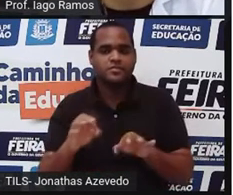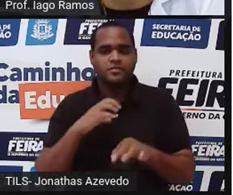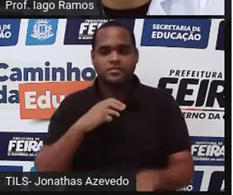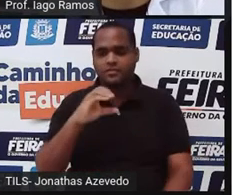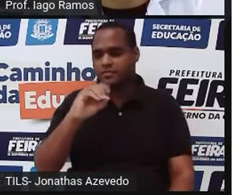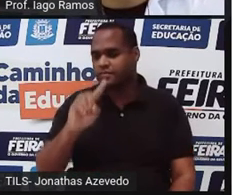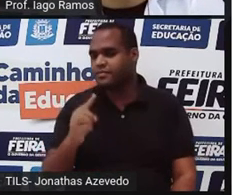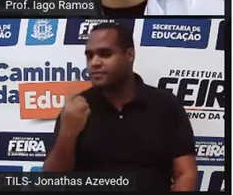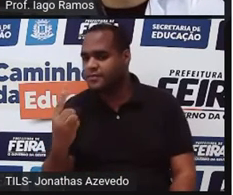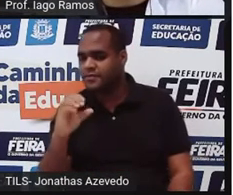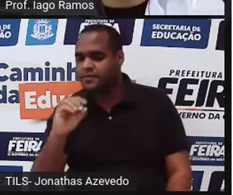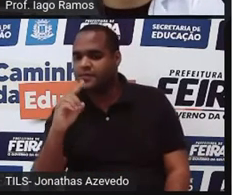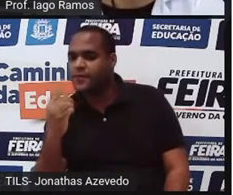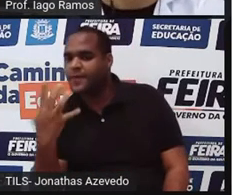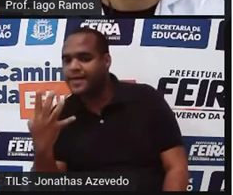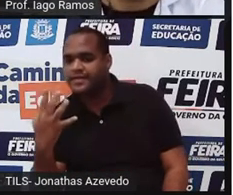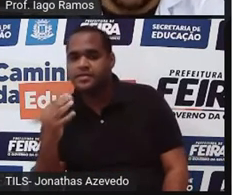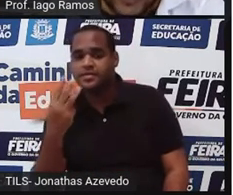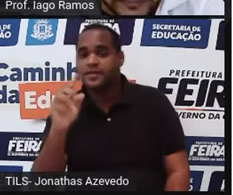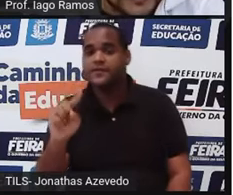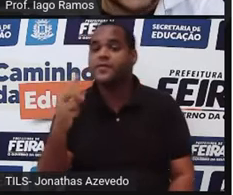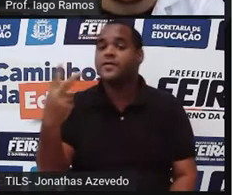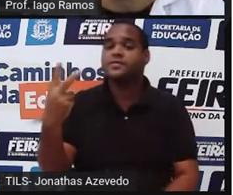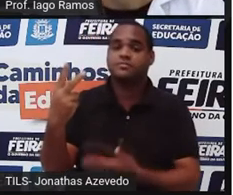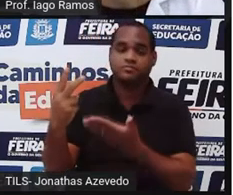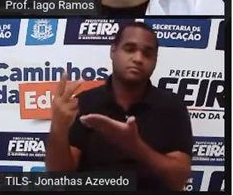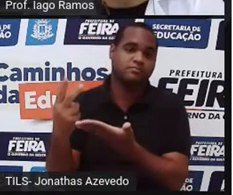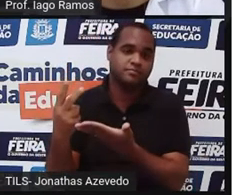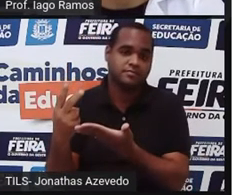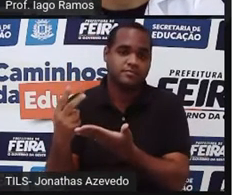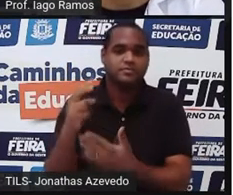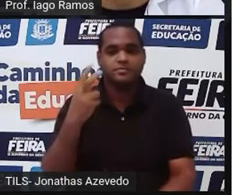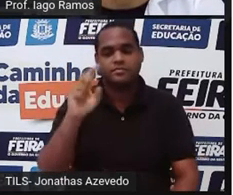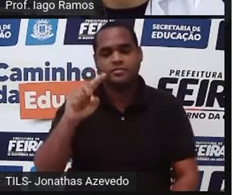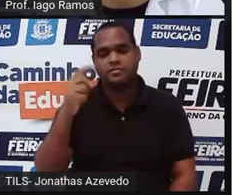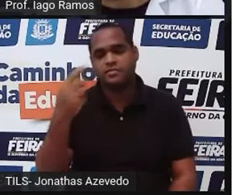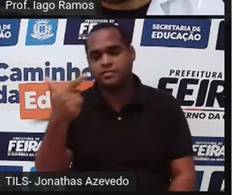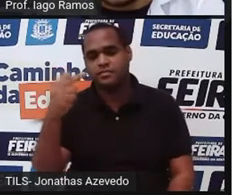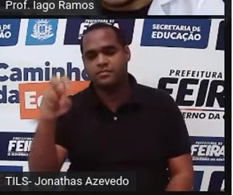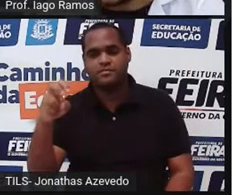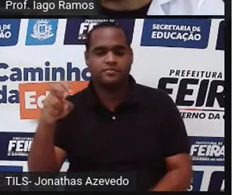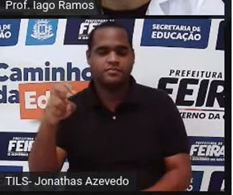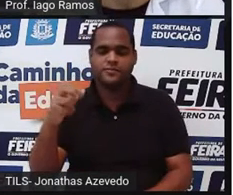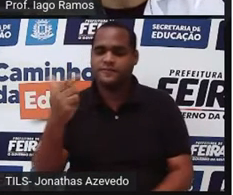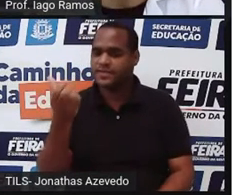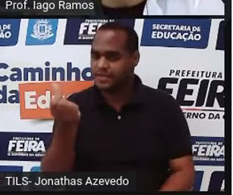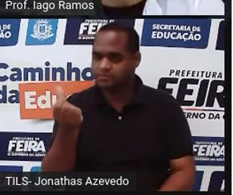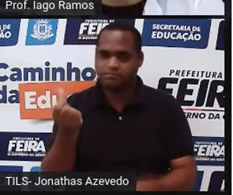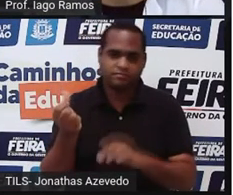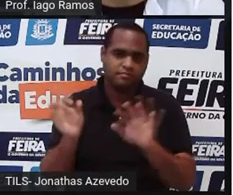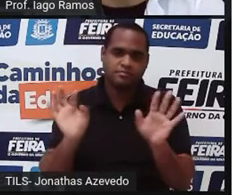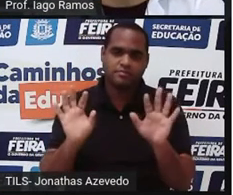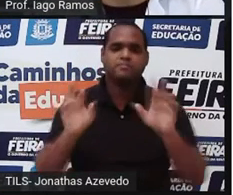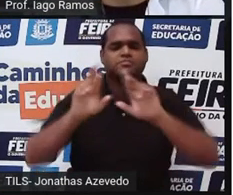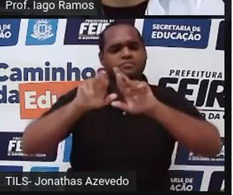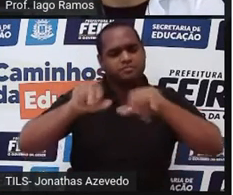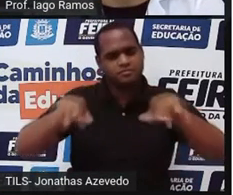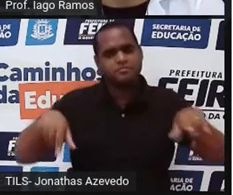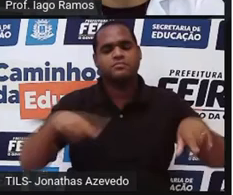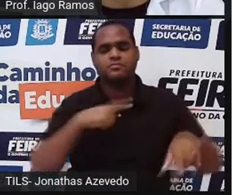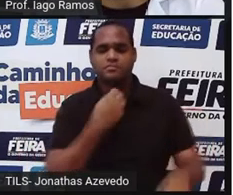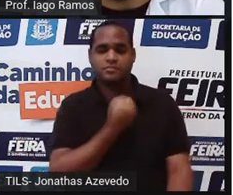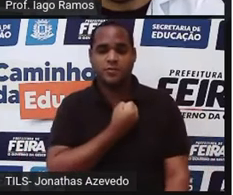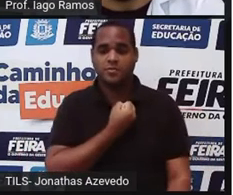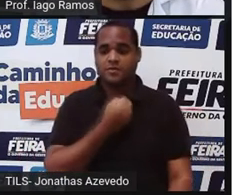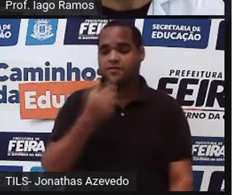,1, 1,4, 3,2, 5,26. São esses números que